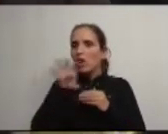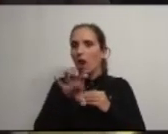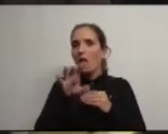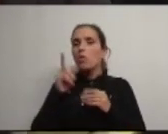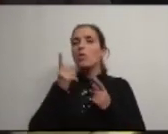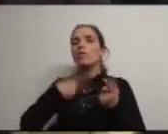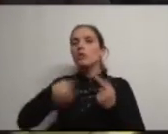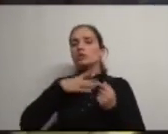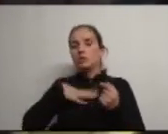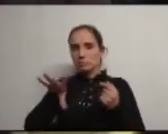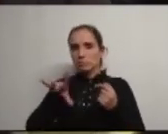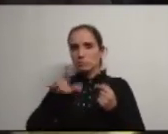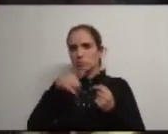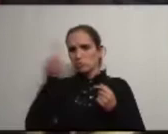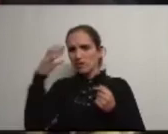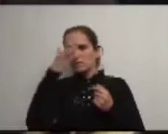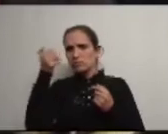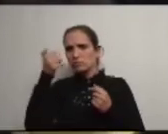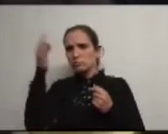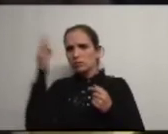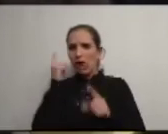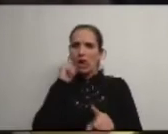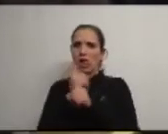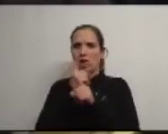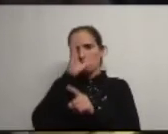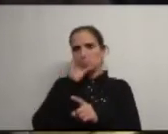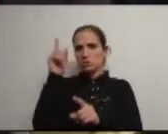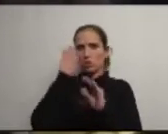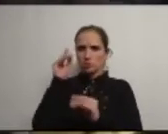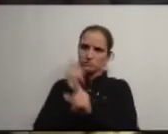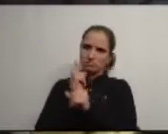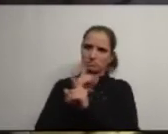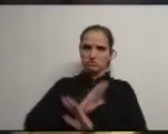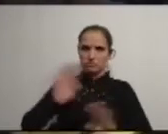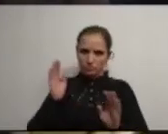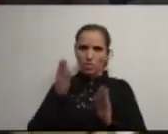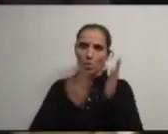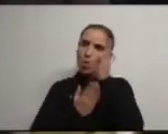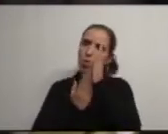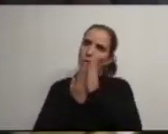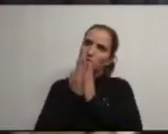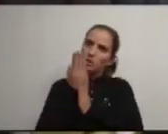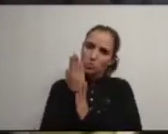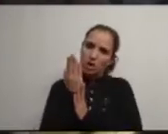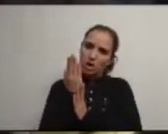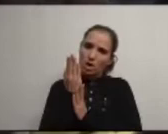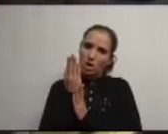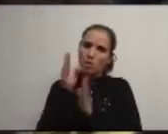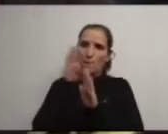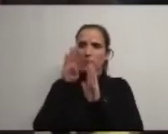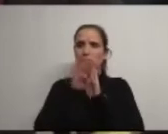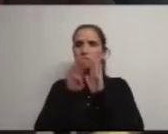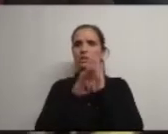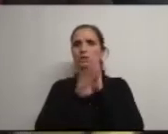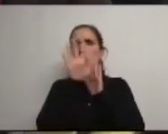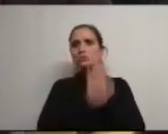o grosso os 75% são definidos pelo ministério portanto continua a ser uma matriz nacional eu